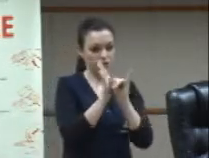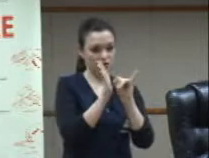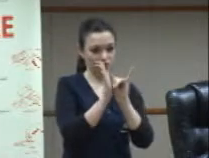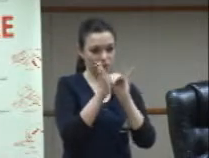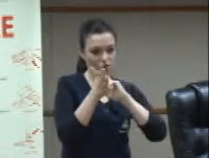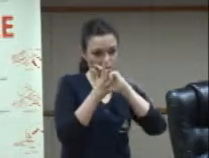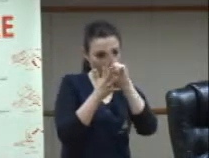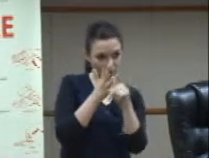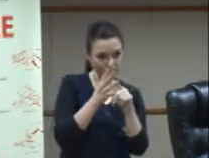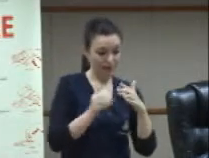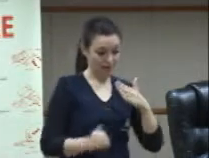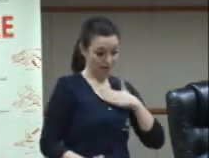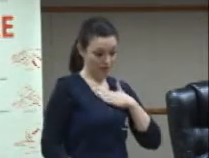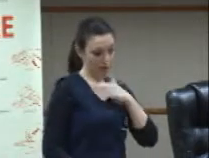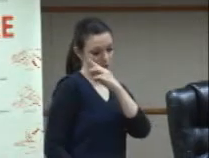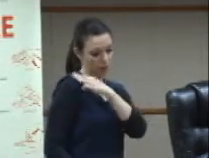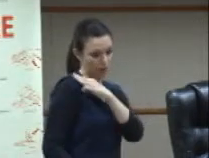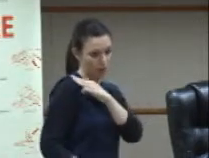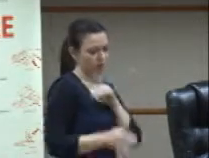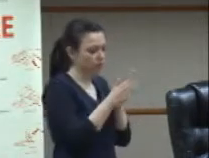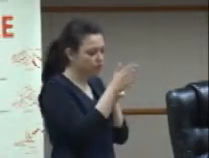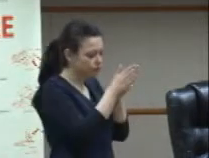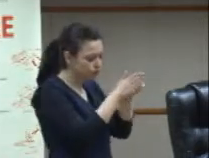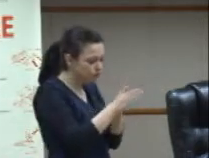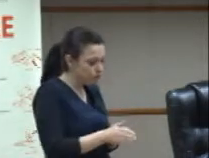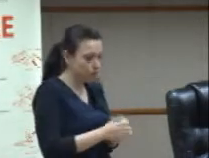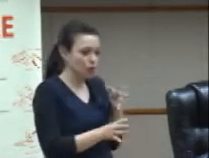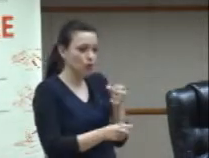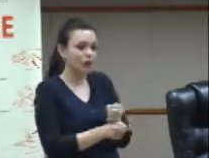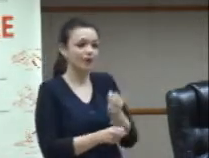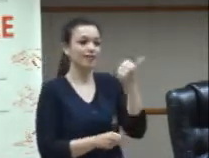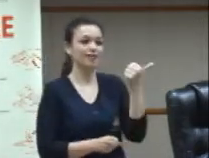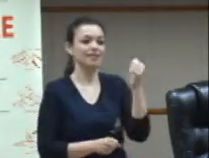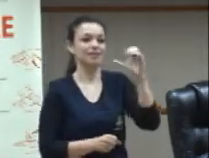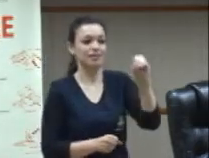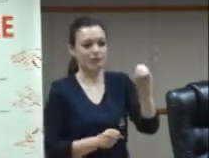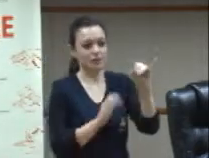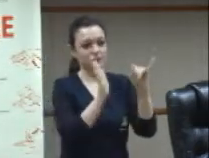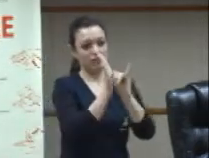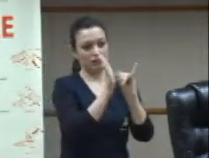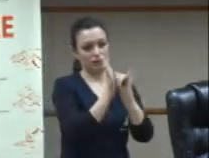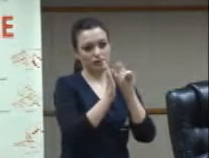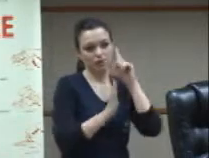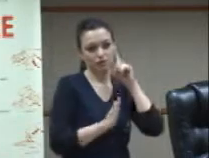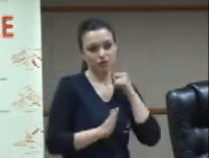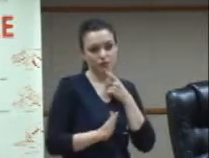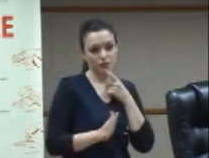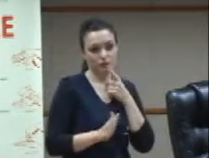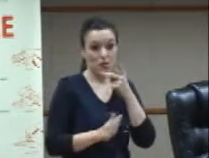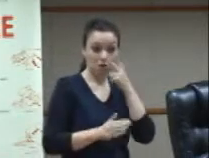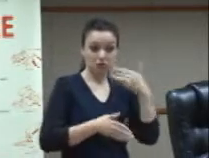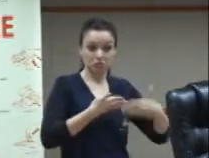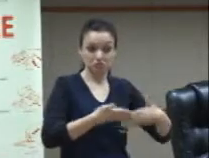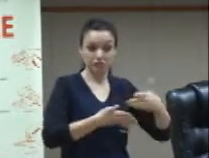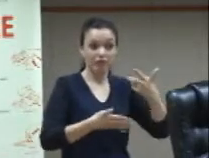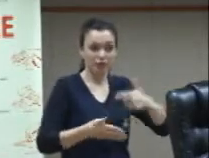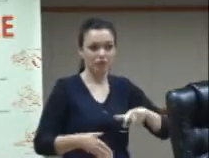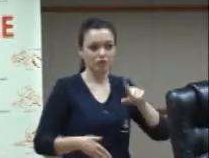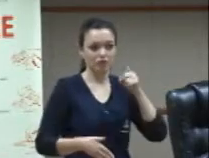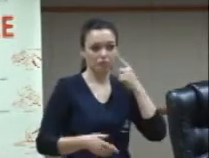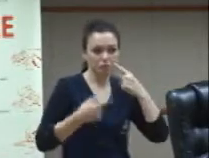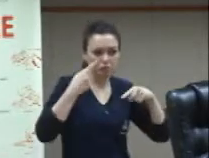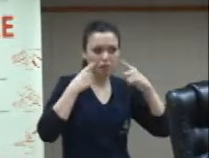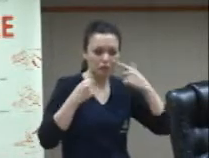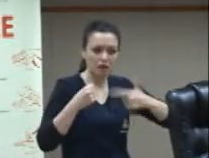dez identidades surdas e talvez com o tempo nós encontraremos mais e mais e mais doutora Gladys Perlin